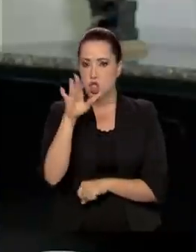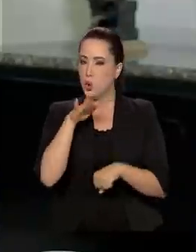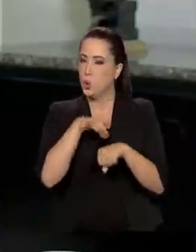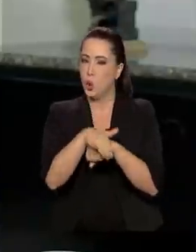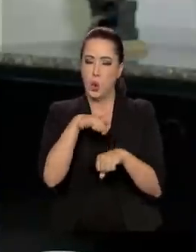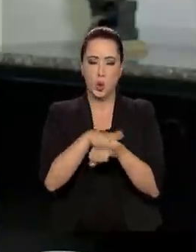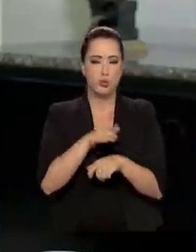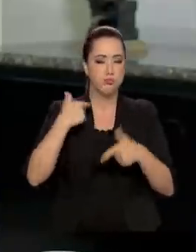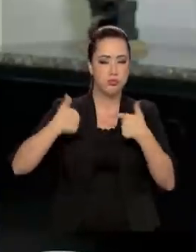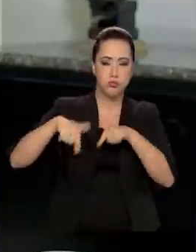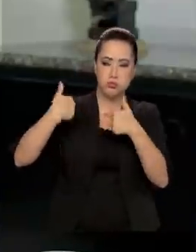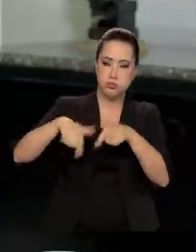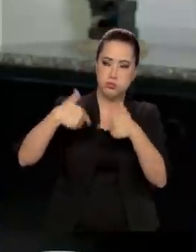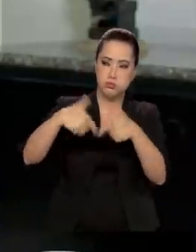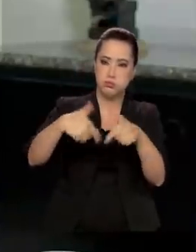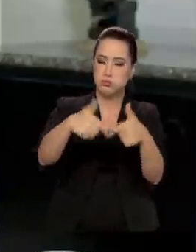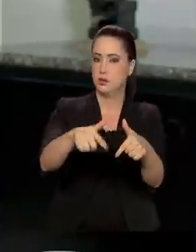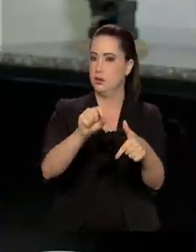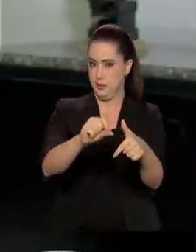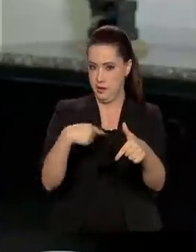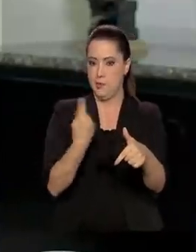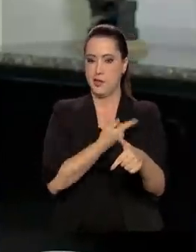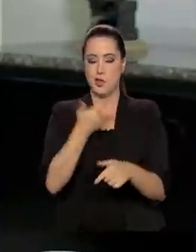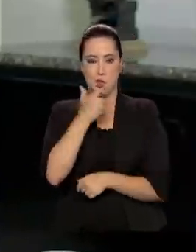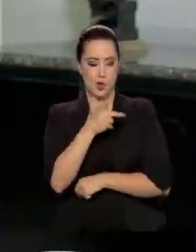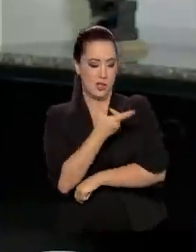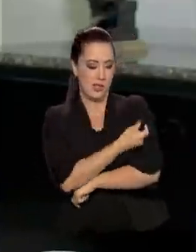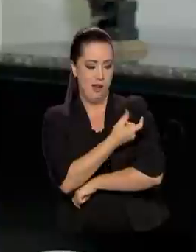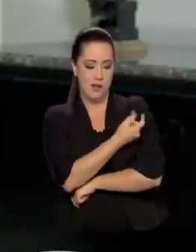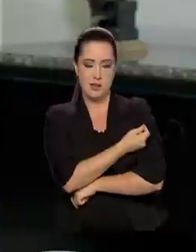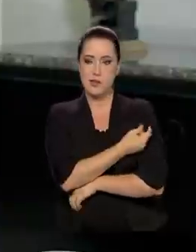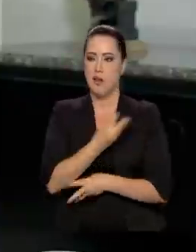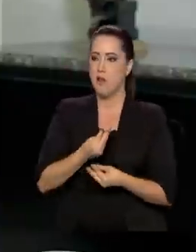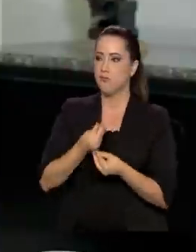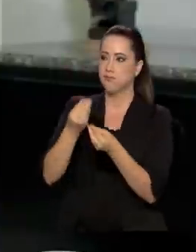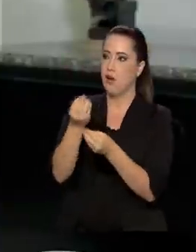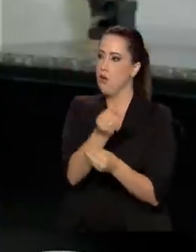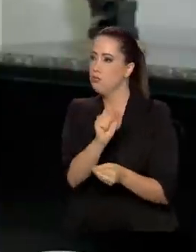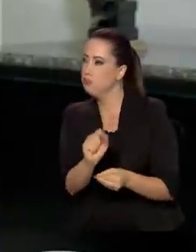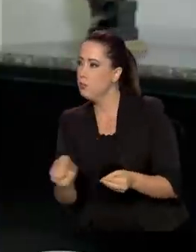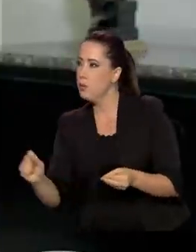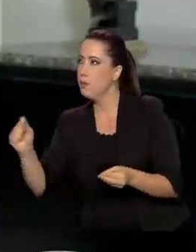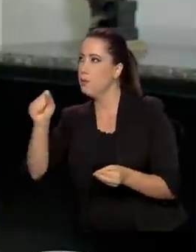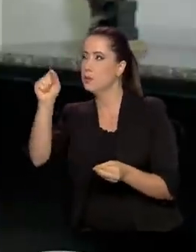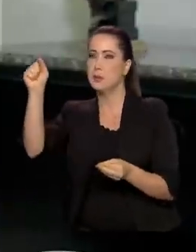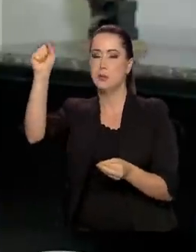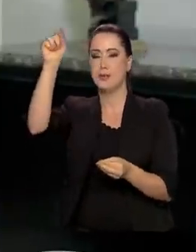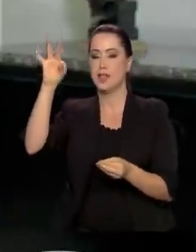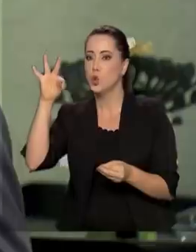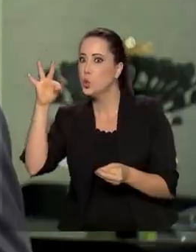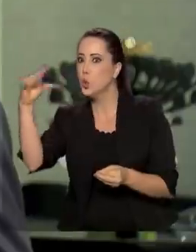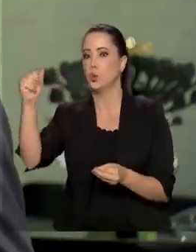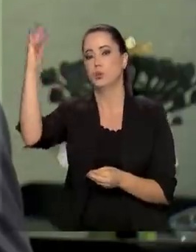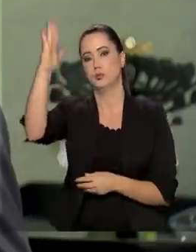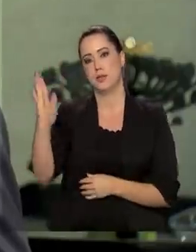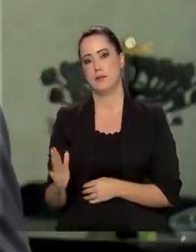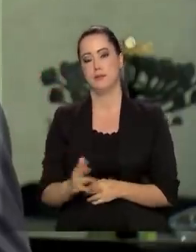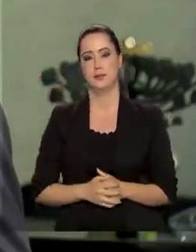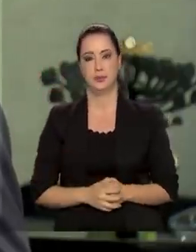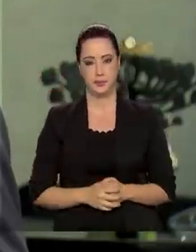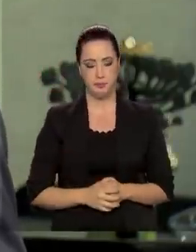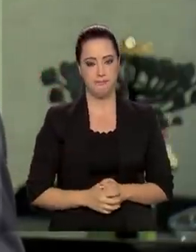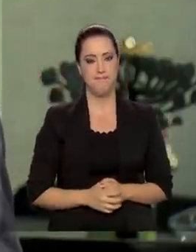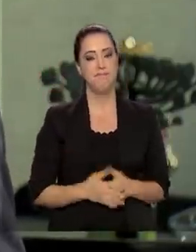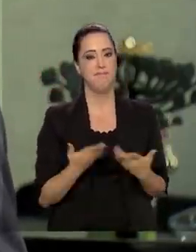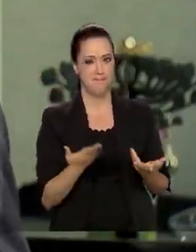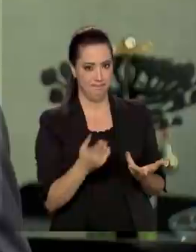para que a gente tenha a vacina distribuída o mais rápido possível e a todos os brasileiros. Bom, esse é